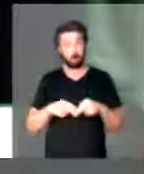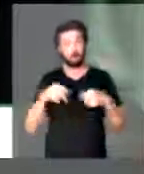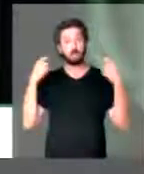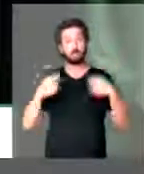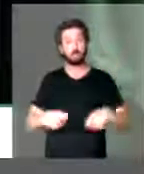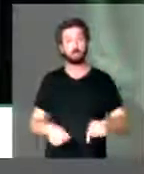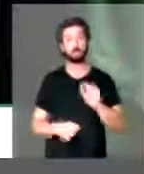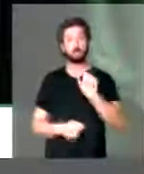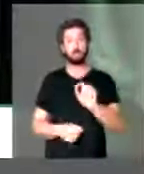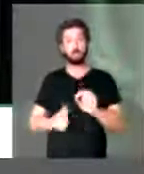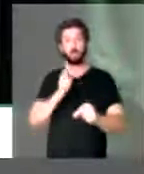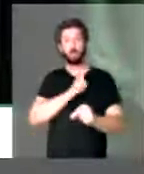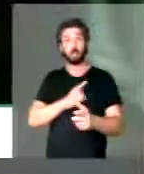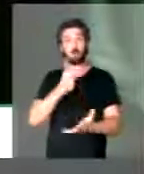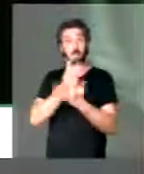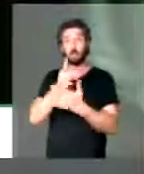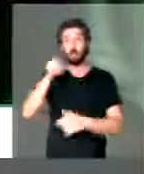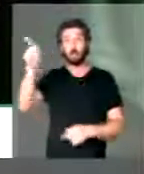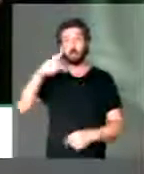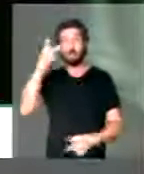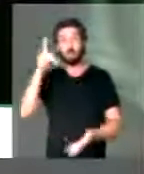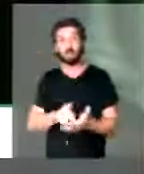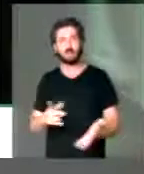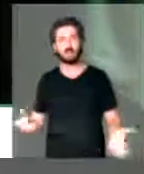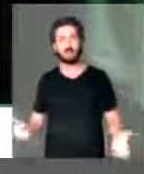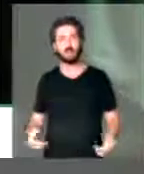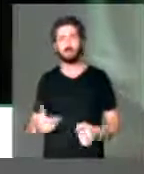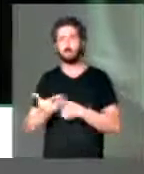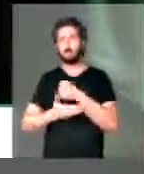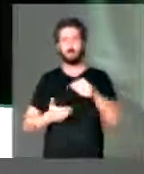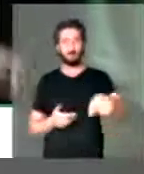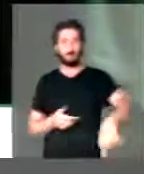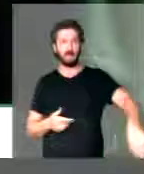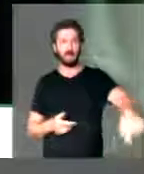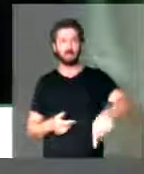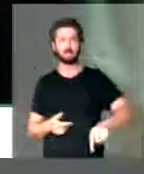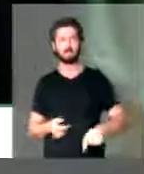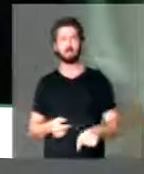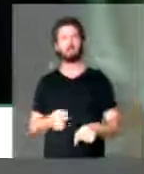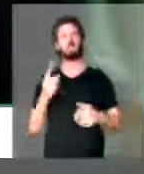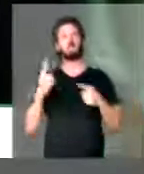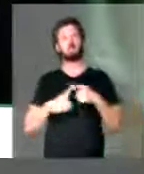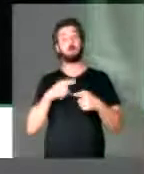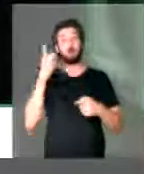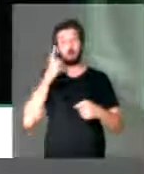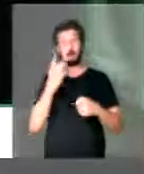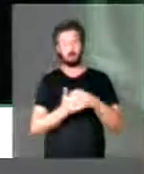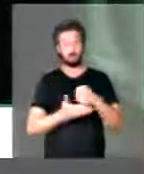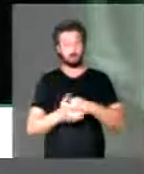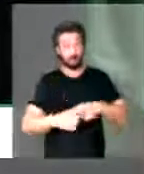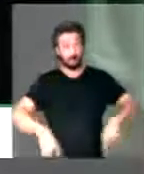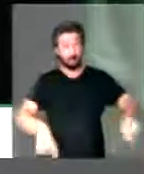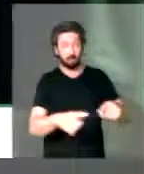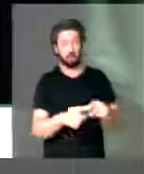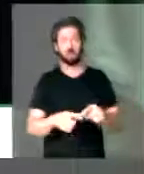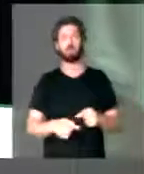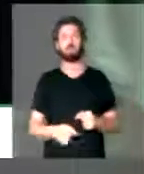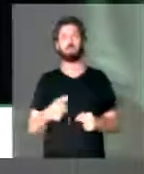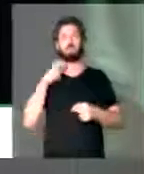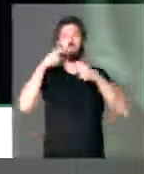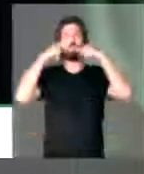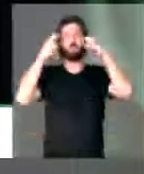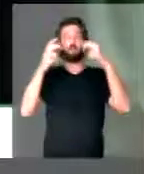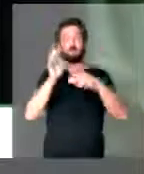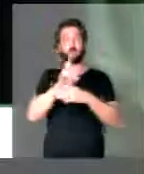é preciso que o próprio governo fale a verdade para a sua base, para que os deputados da sua base não passem